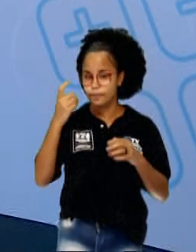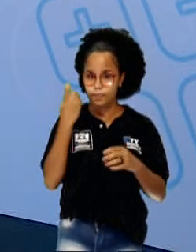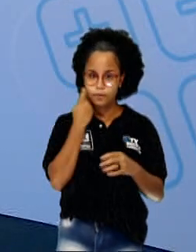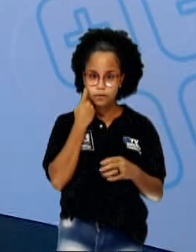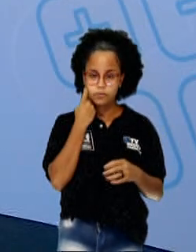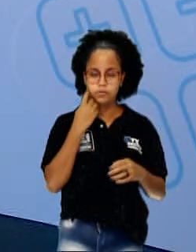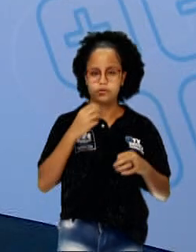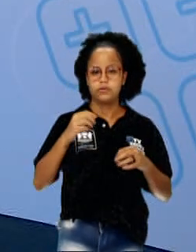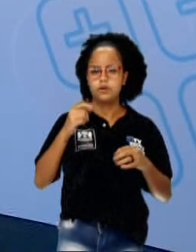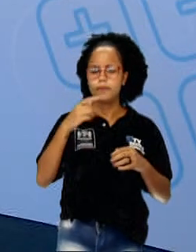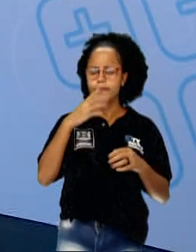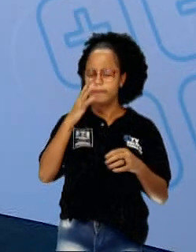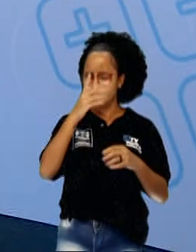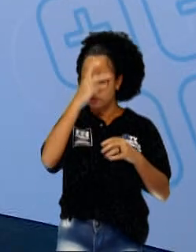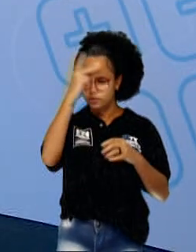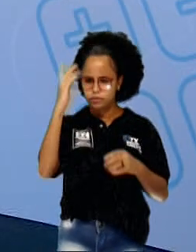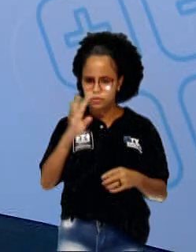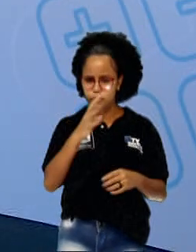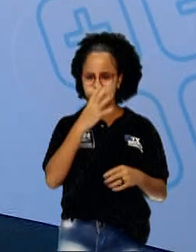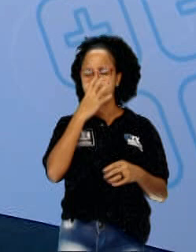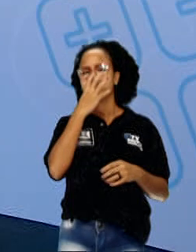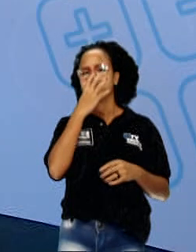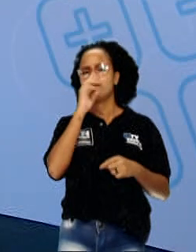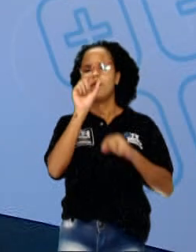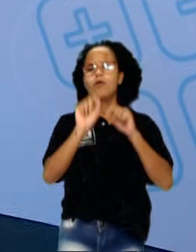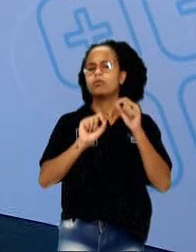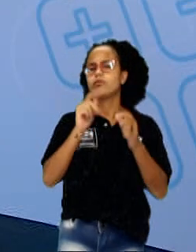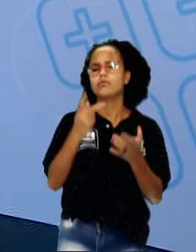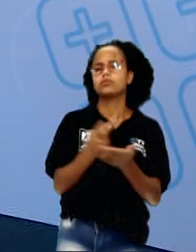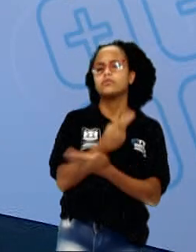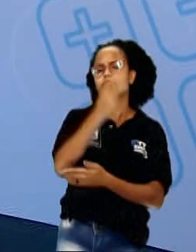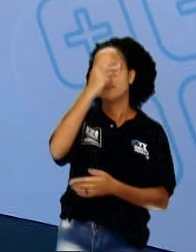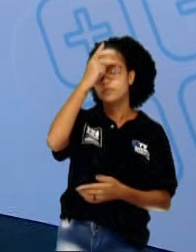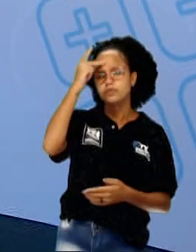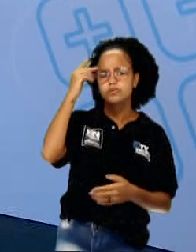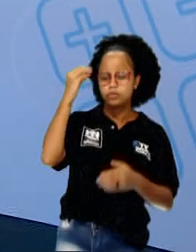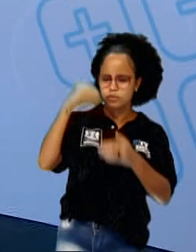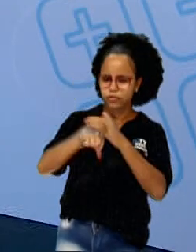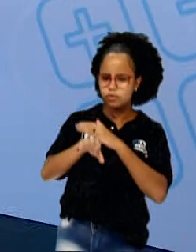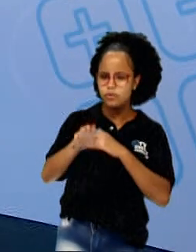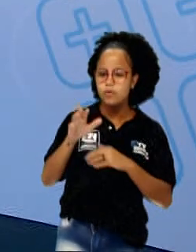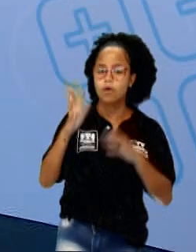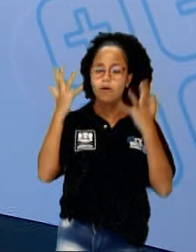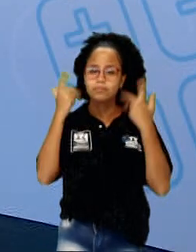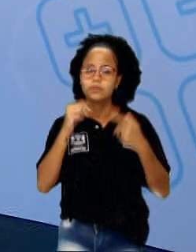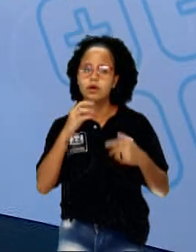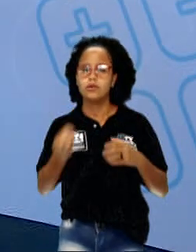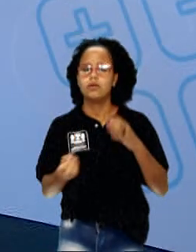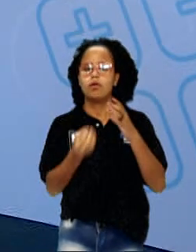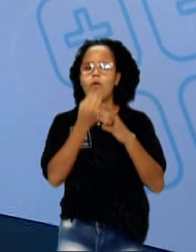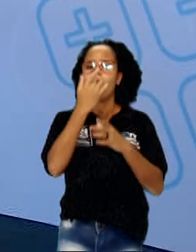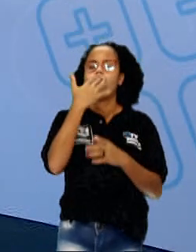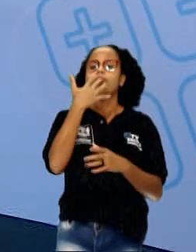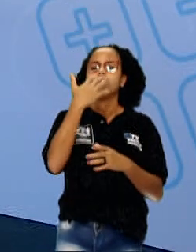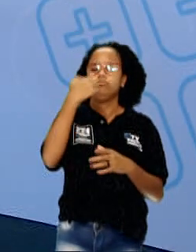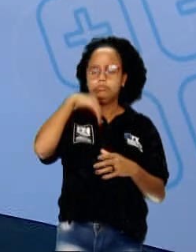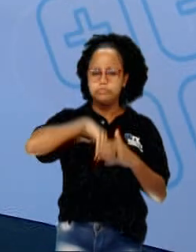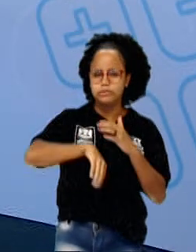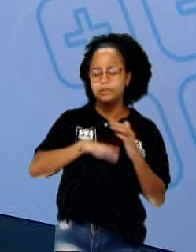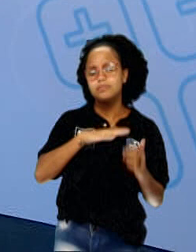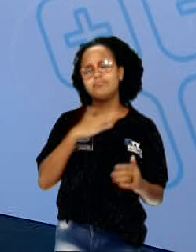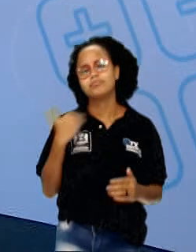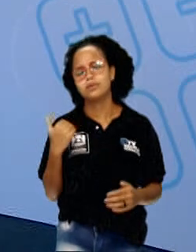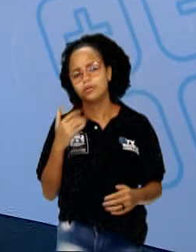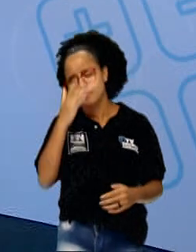O é acontece quando as pessoas jogam lixo no mar. Os animais engolem e acabam morrendo. Então, causa um impacto nas pessoas.